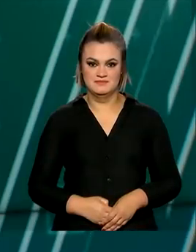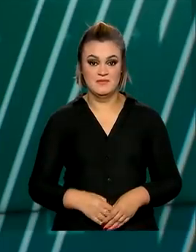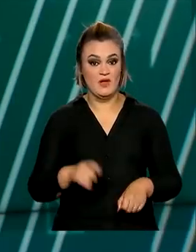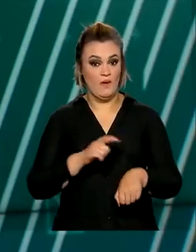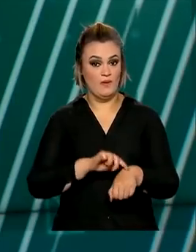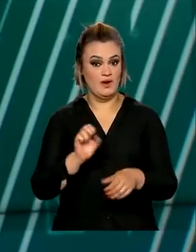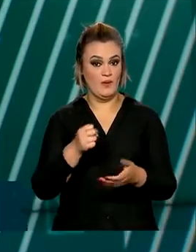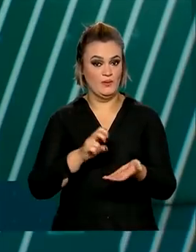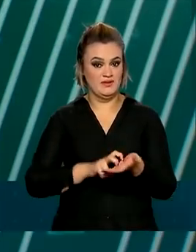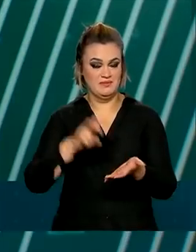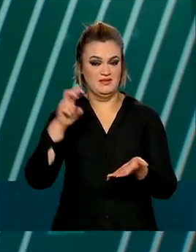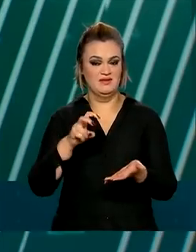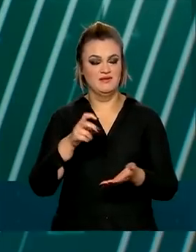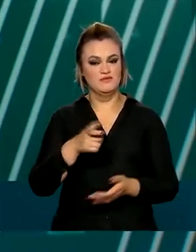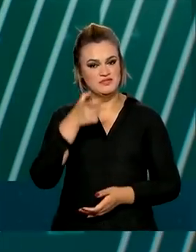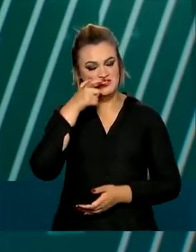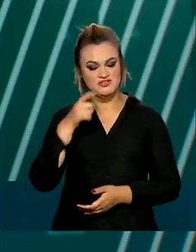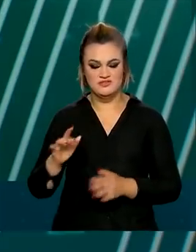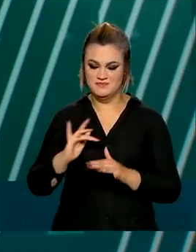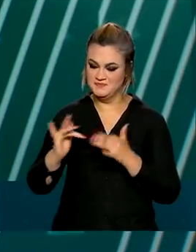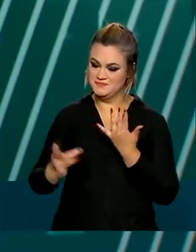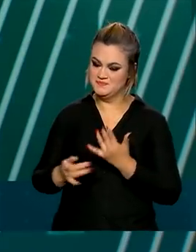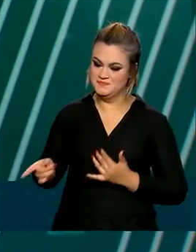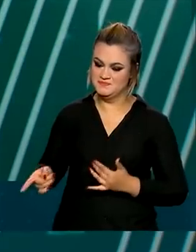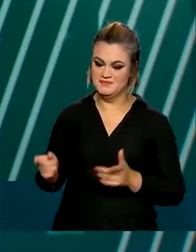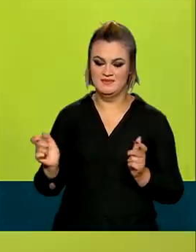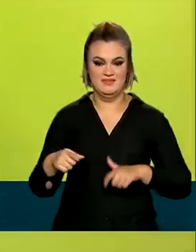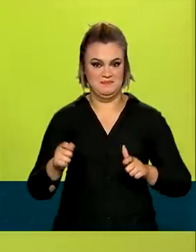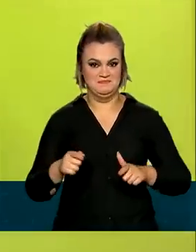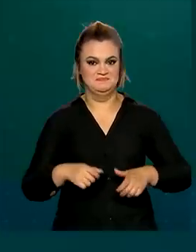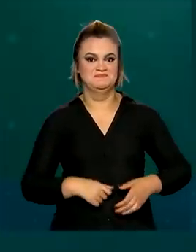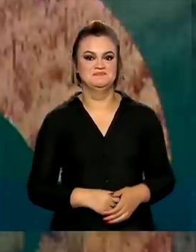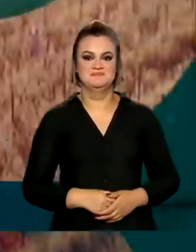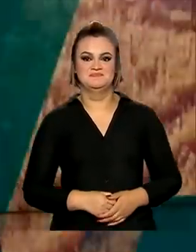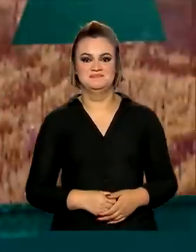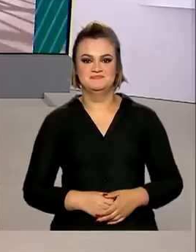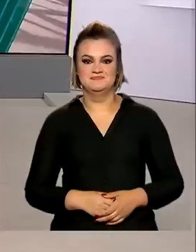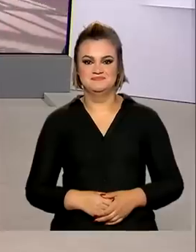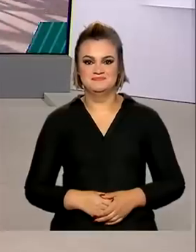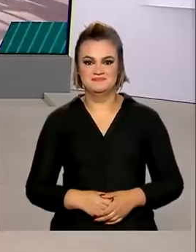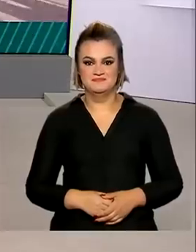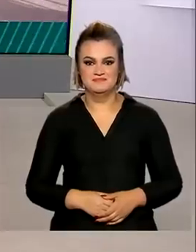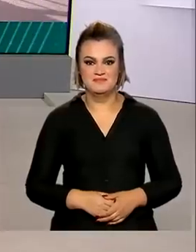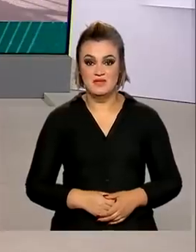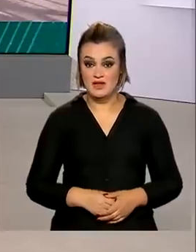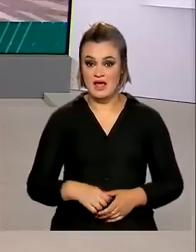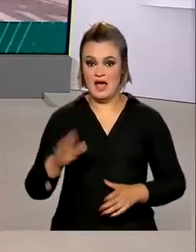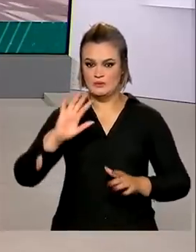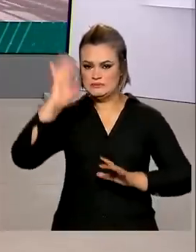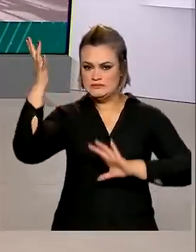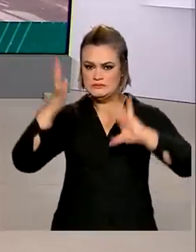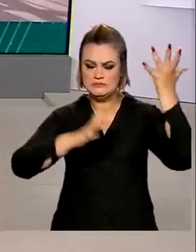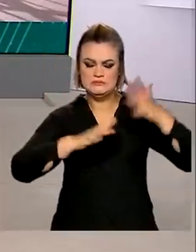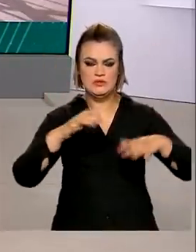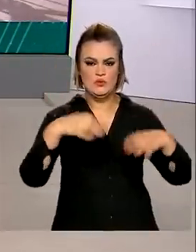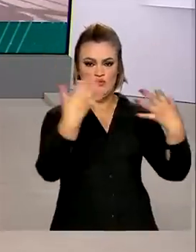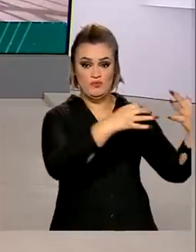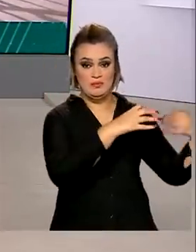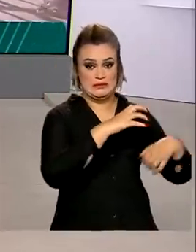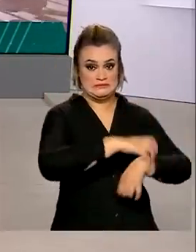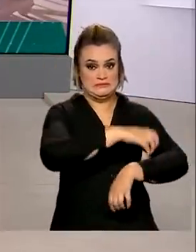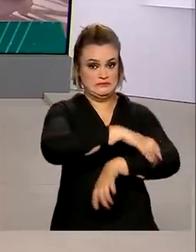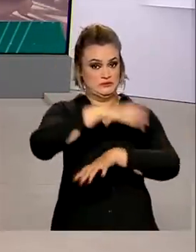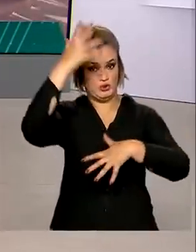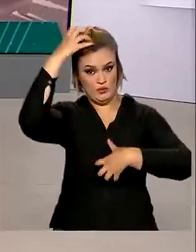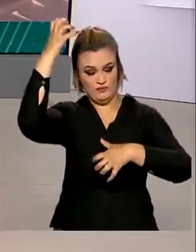Oito horas da manhã, nós estamos ao vivo também pelas redes sociais. Em meio aos casos de Manquebox no